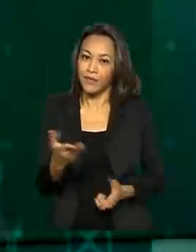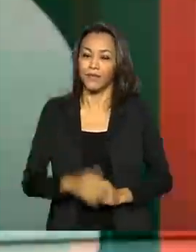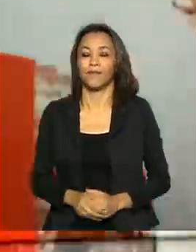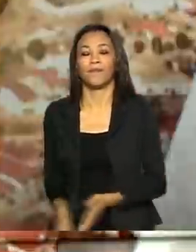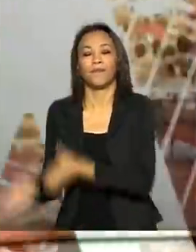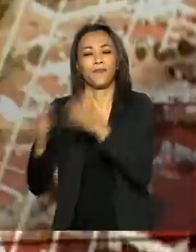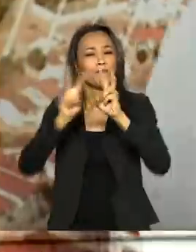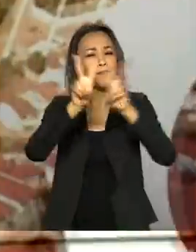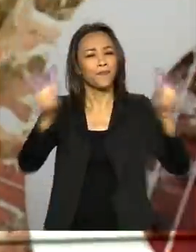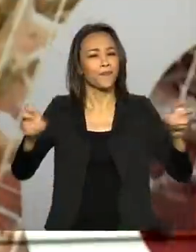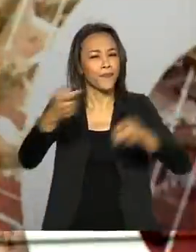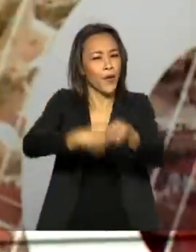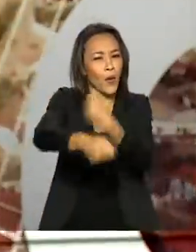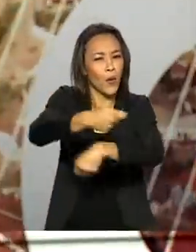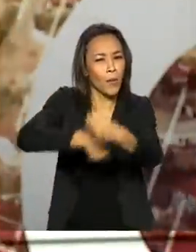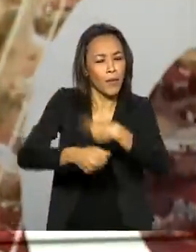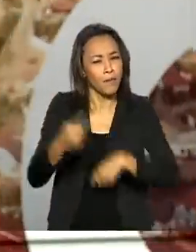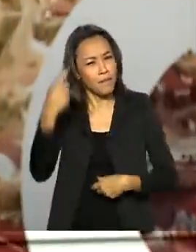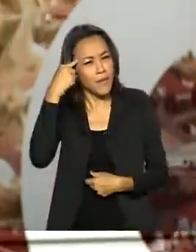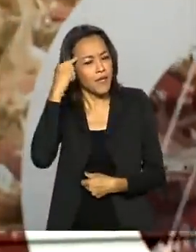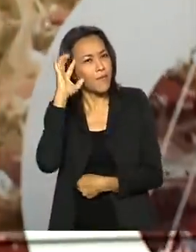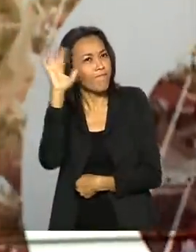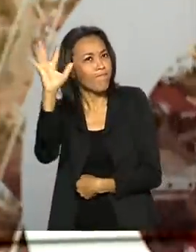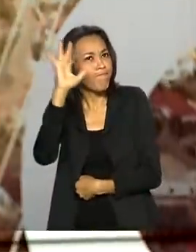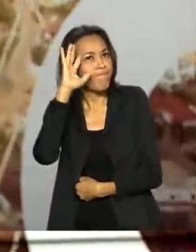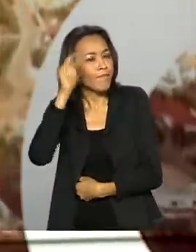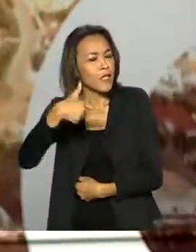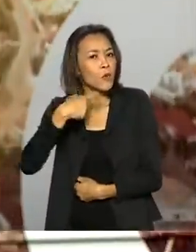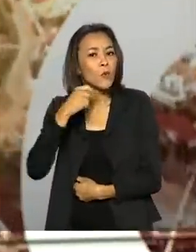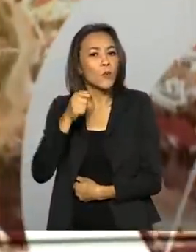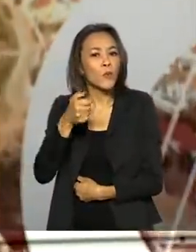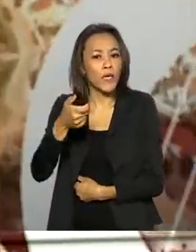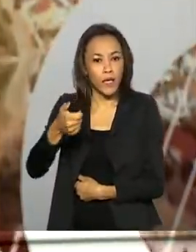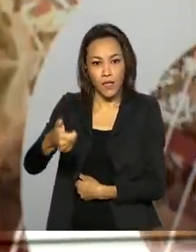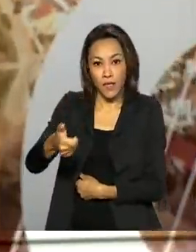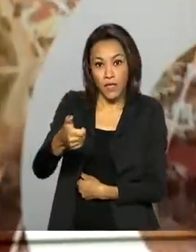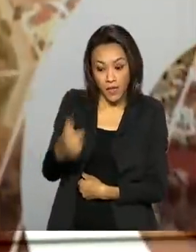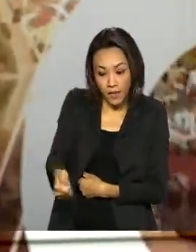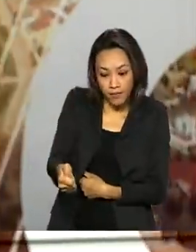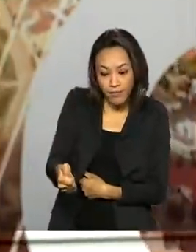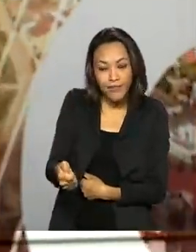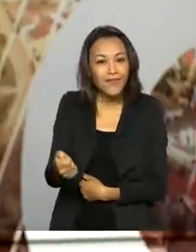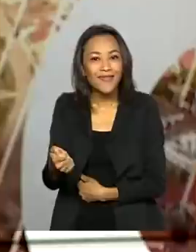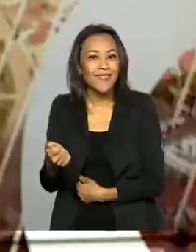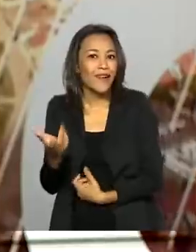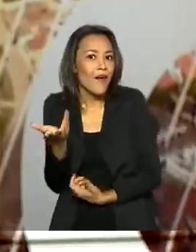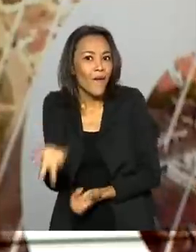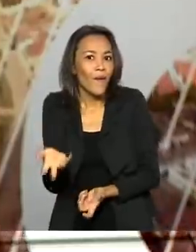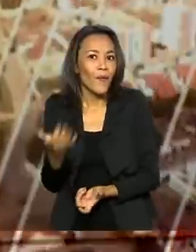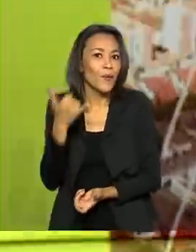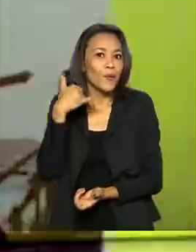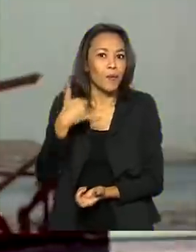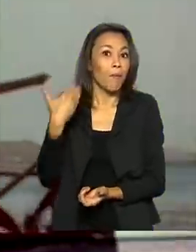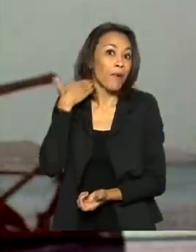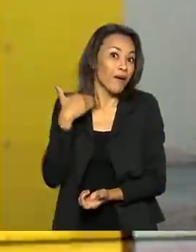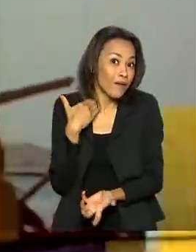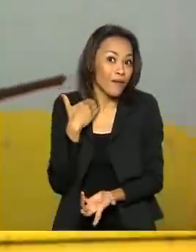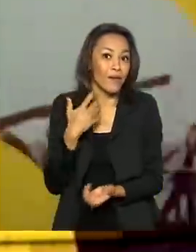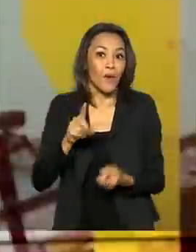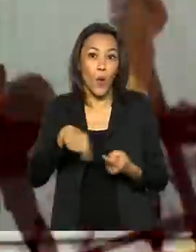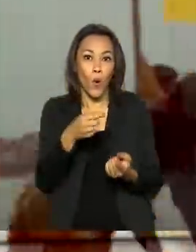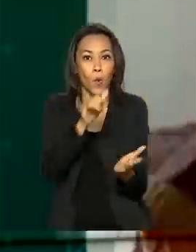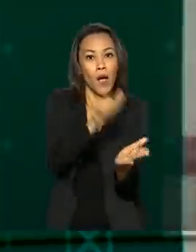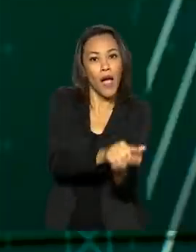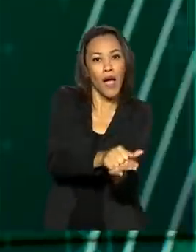falar de economia? Imagine poder comparar num clique os preços dos serviços bancários ou ainda acessar num mesmo